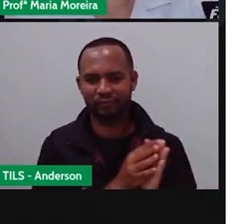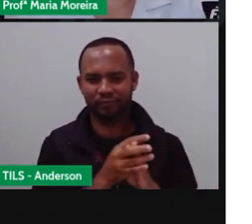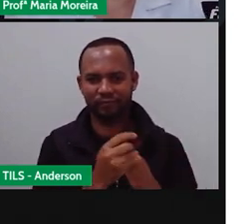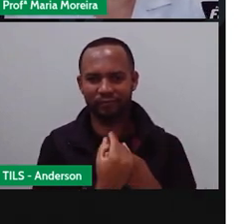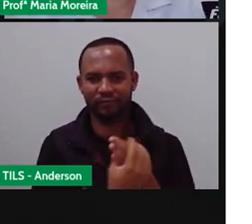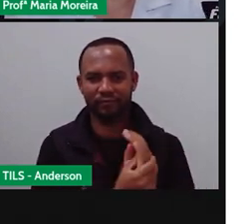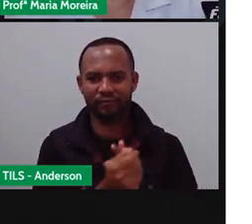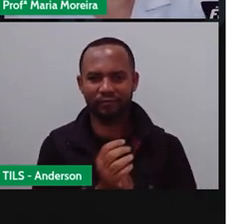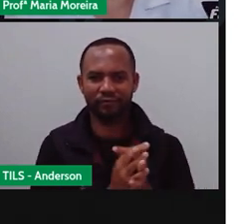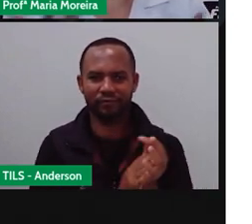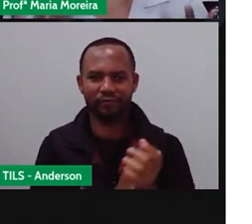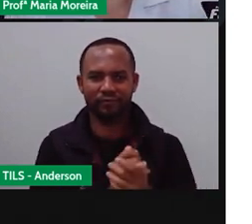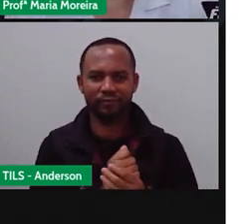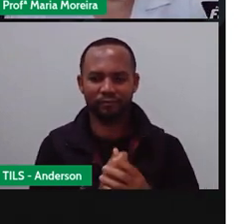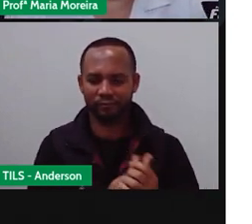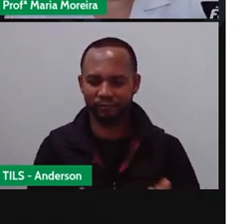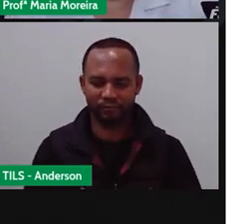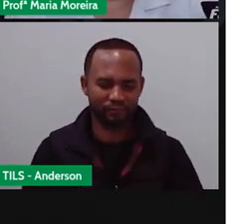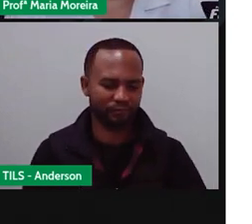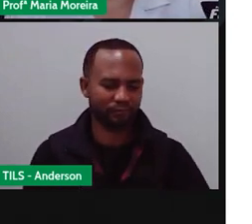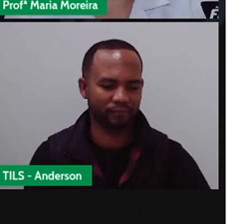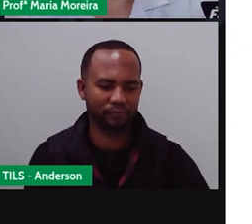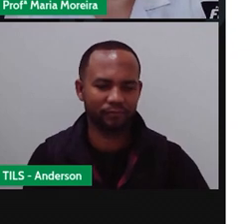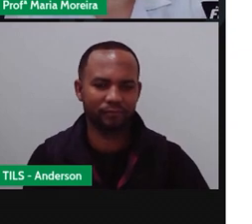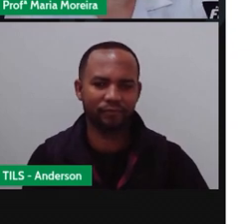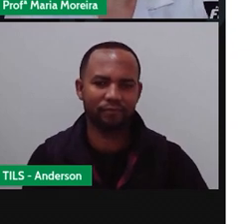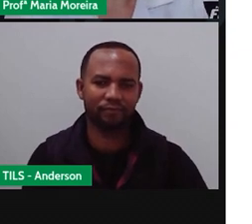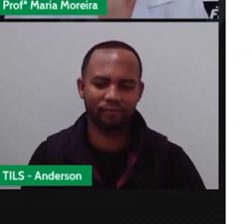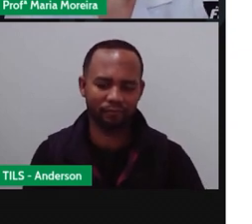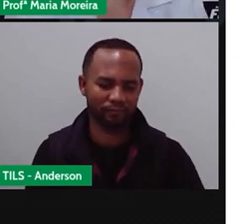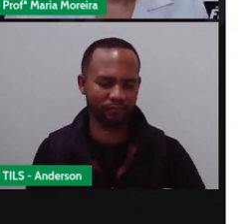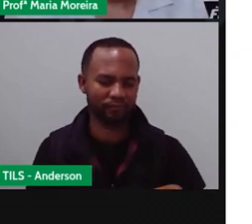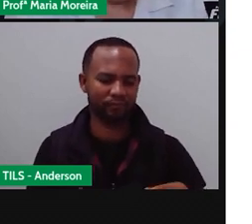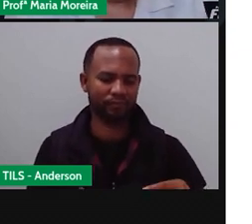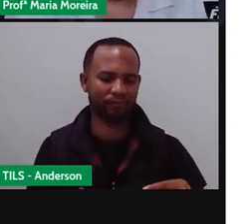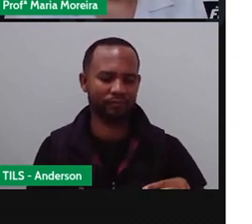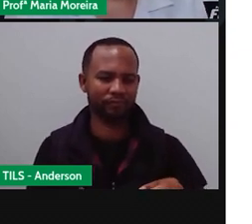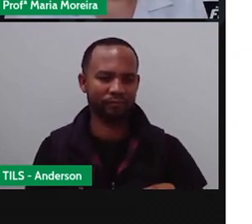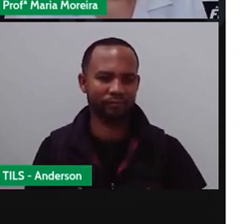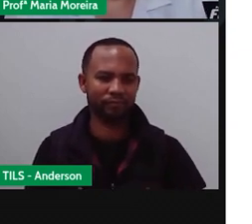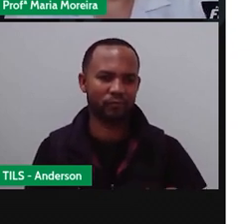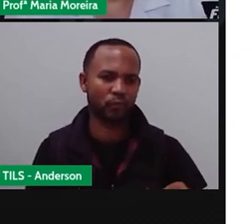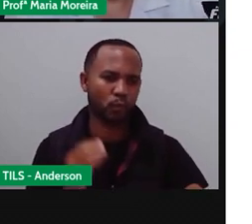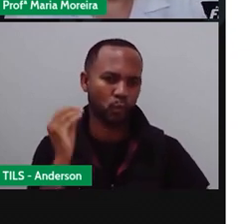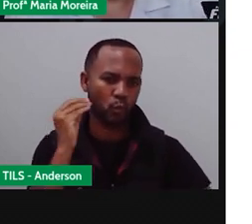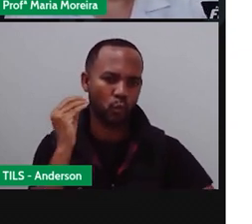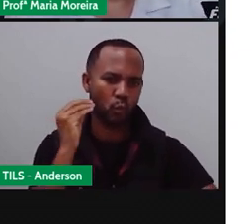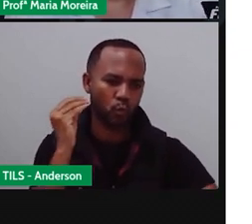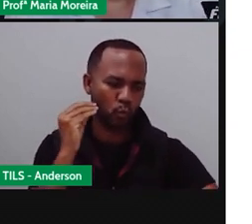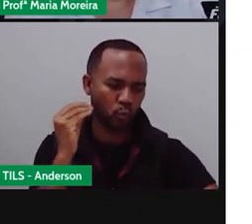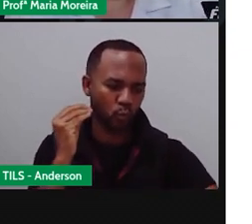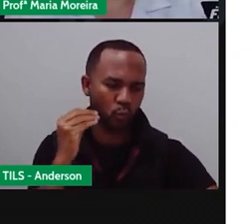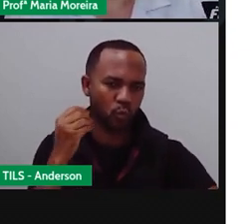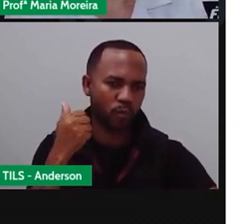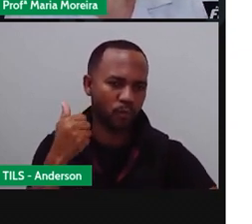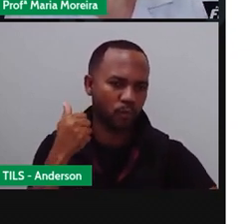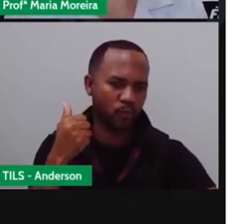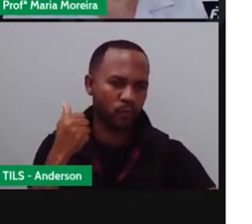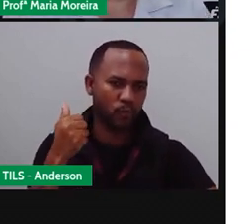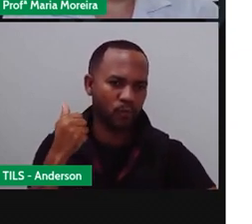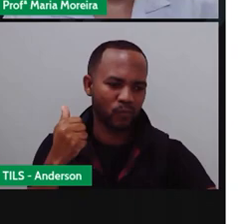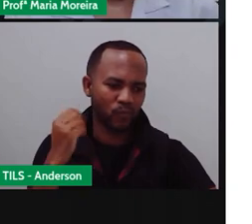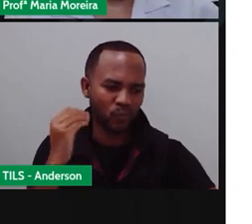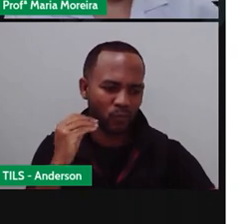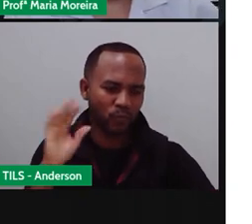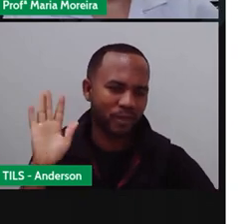com todo mundo vacinado, em segurança, certo? E um beijo aqui de Promaria e de Anderson, e